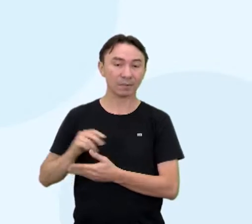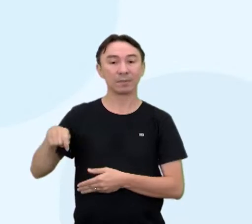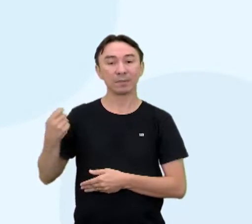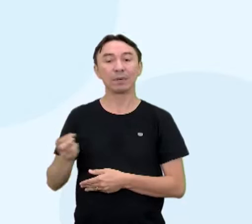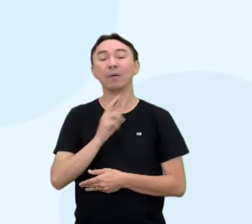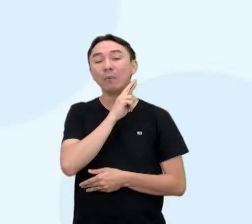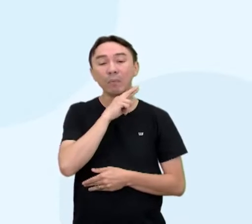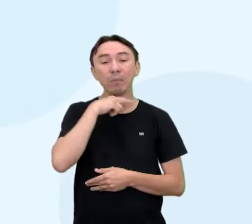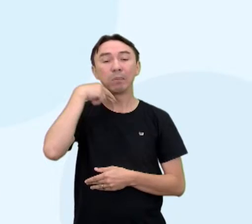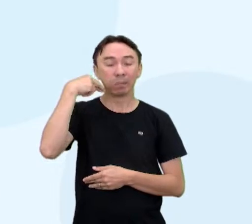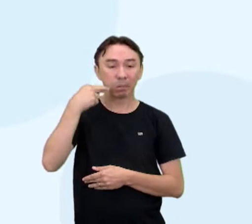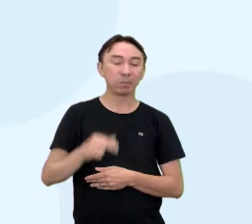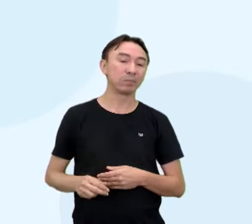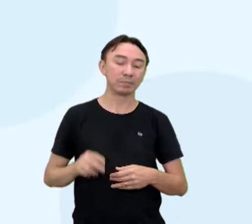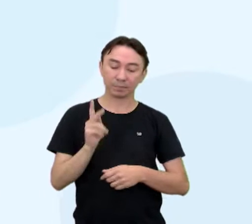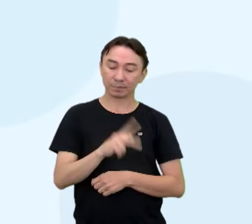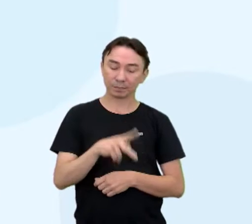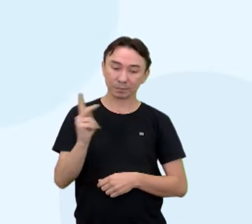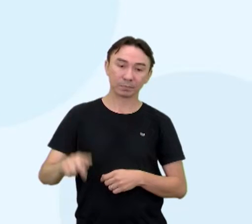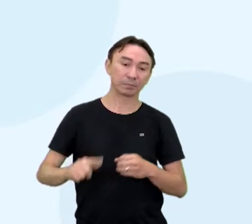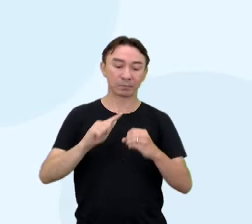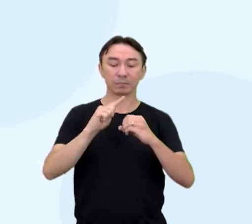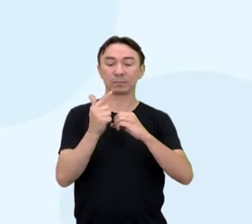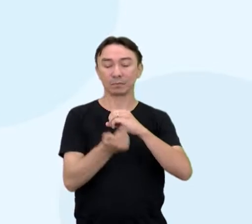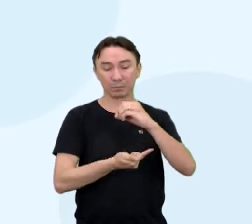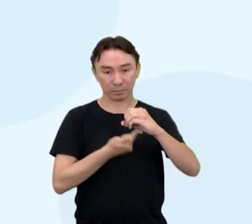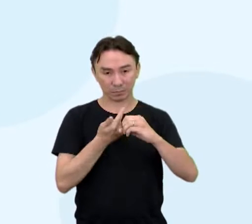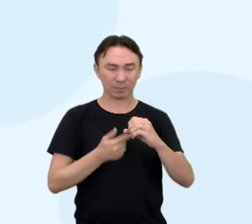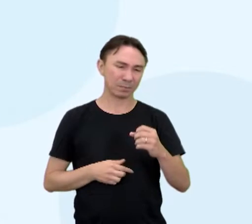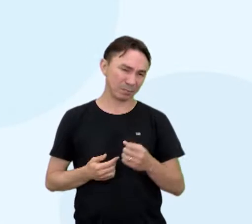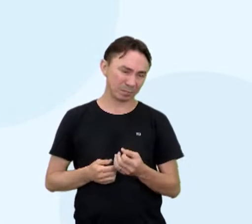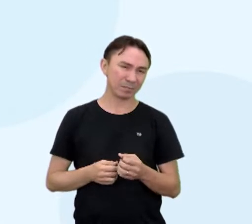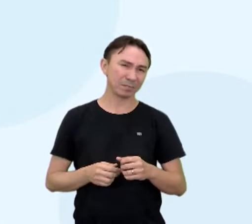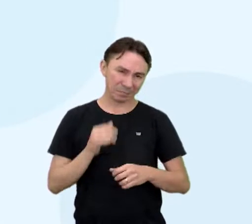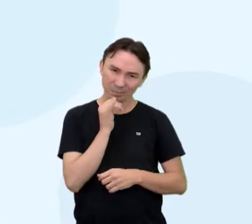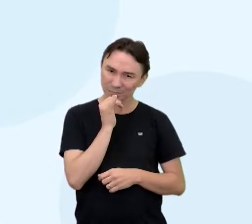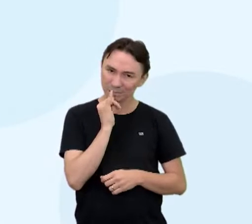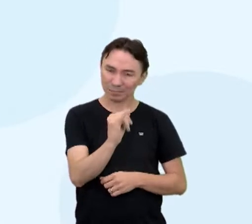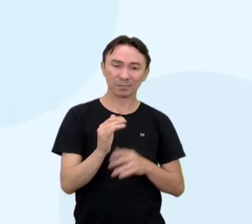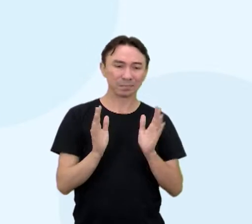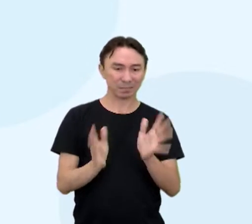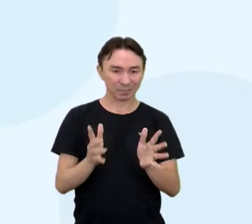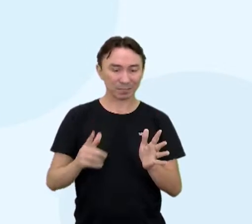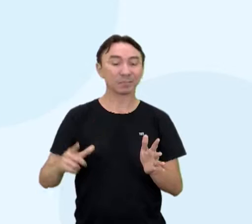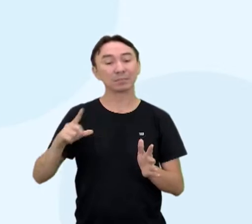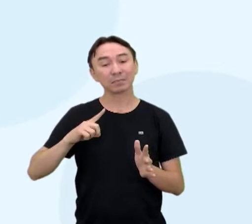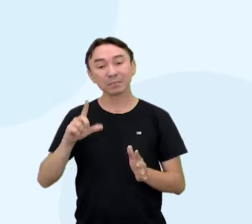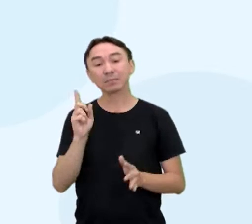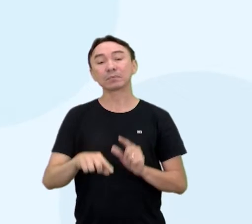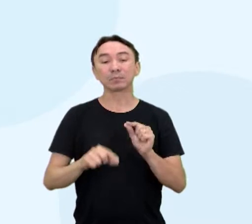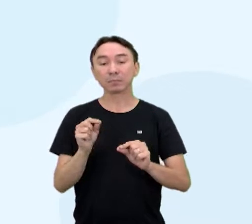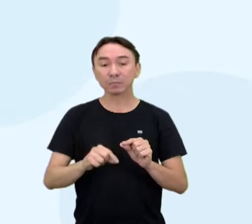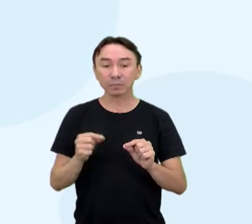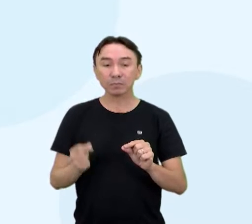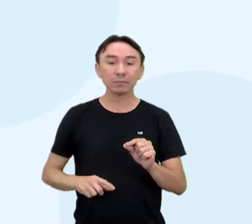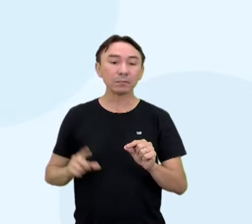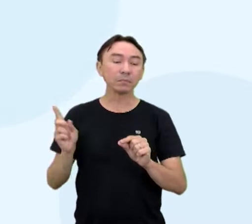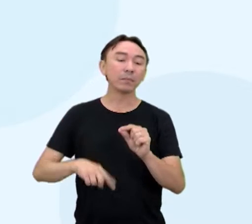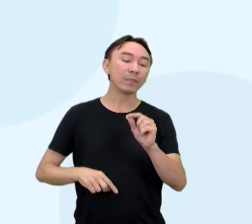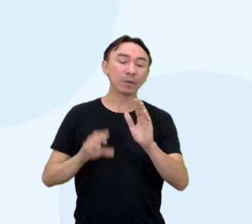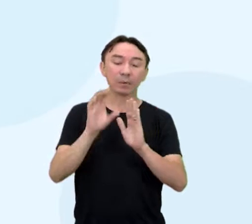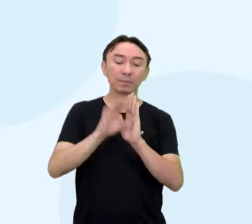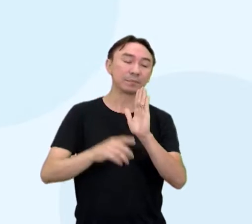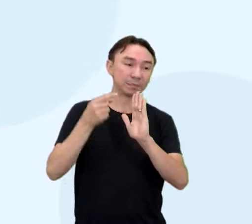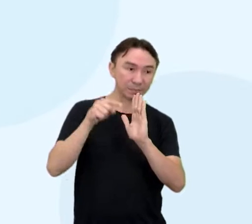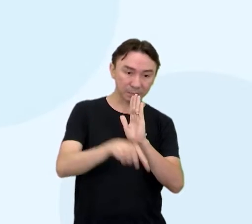geografia. Então, como eu falei para vocês, aprofundamento aí, hashtag quem divide e multiplica. A unidade